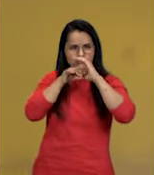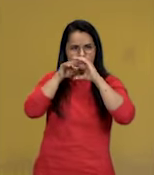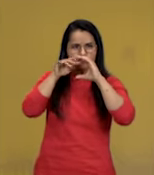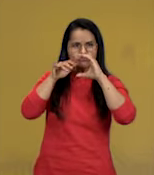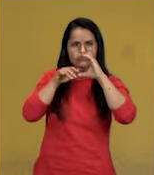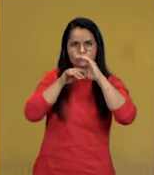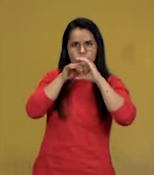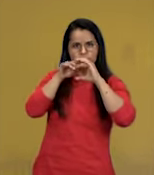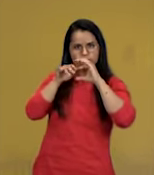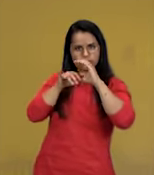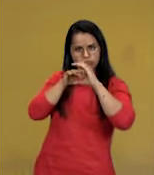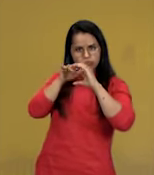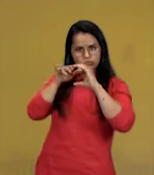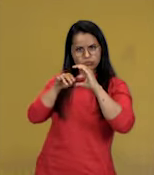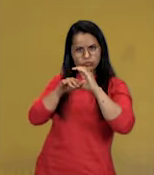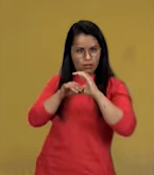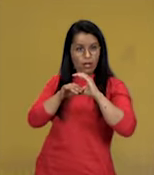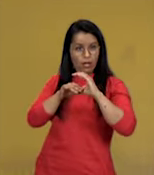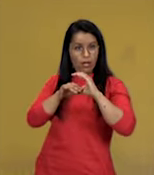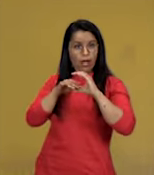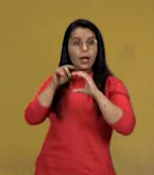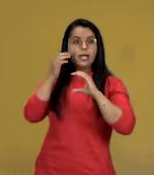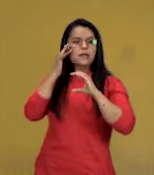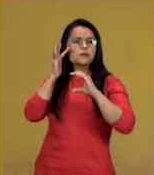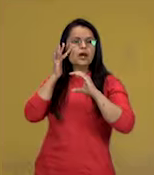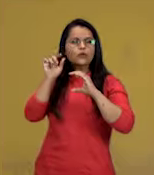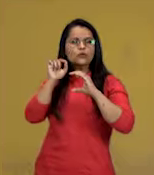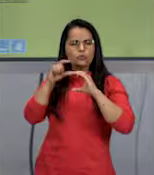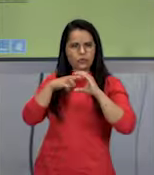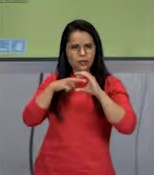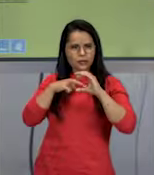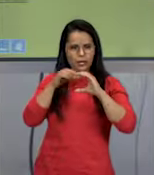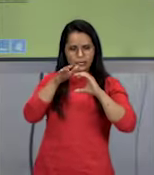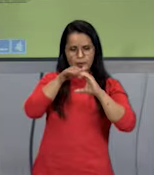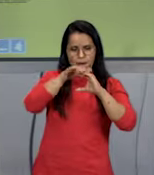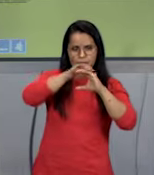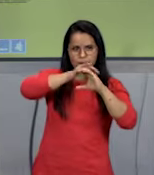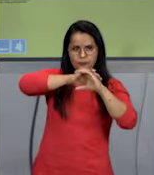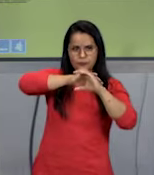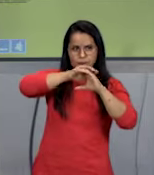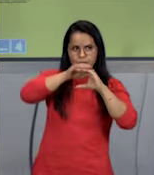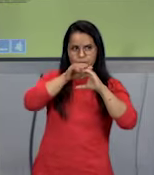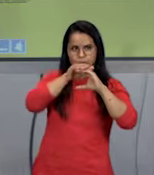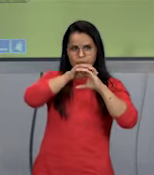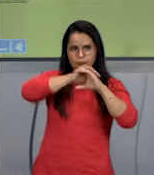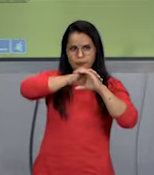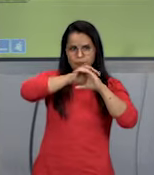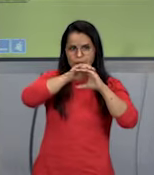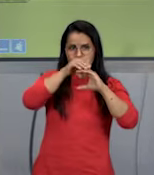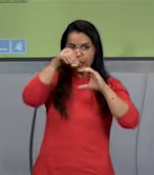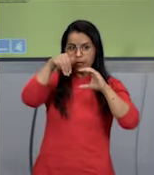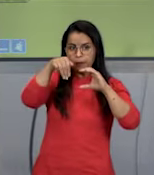Disperso. Imagina aqui a membrana da célula. E aí o DNA, que ela é uma